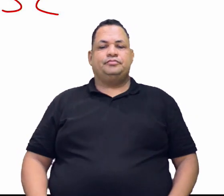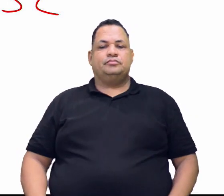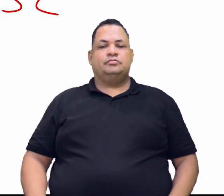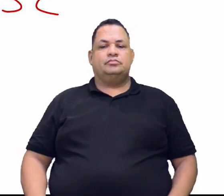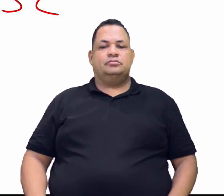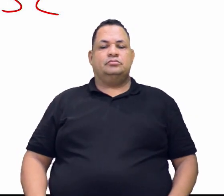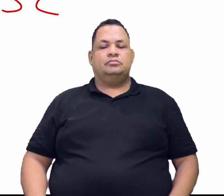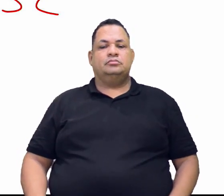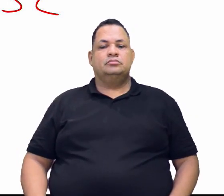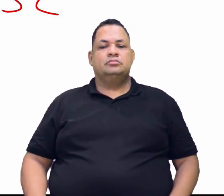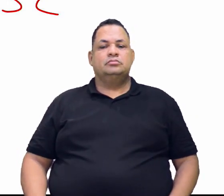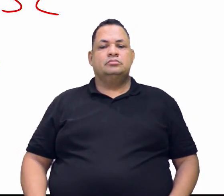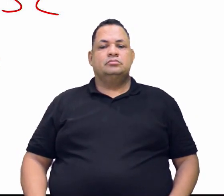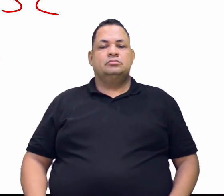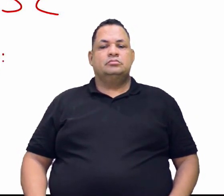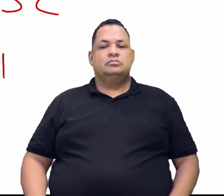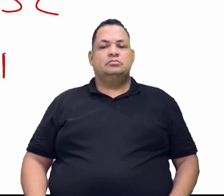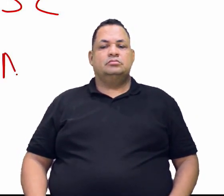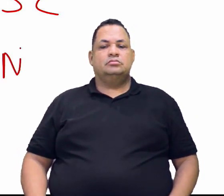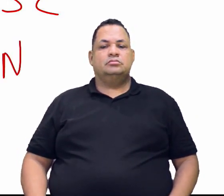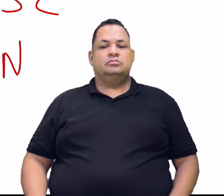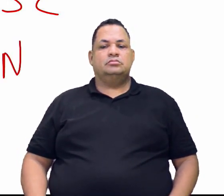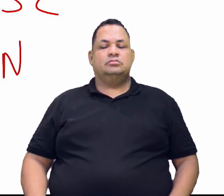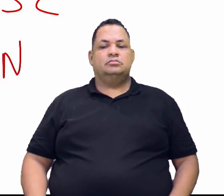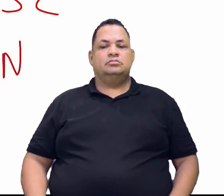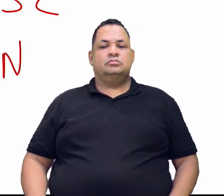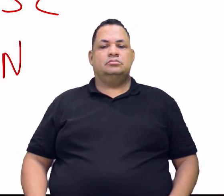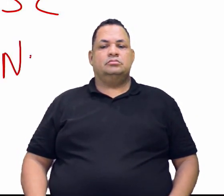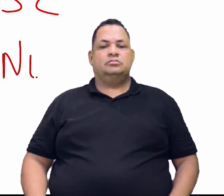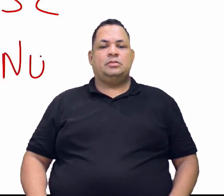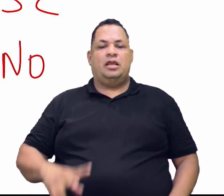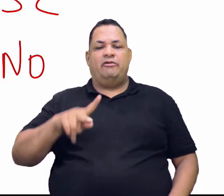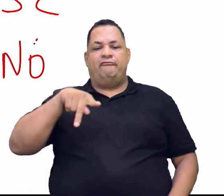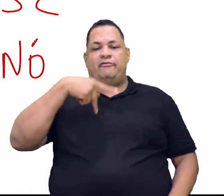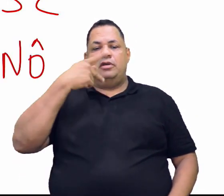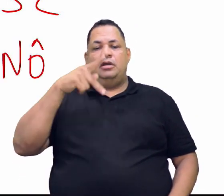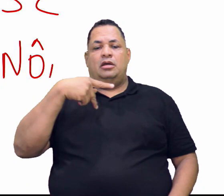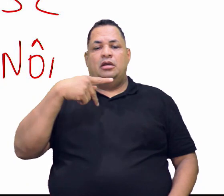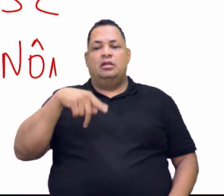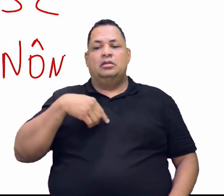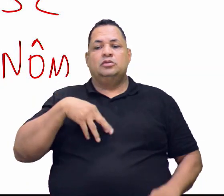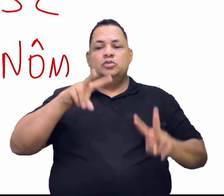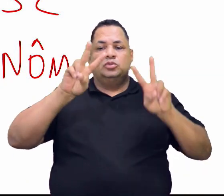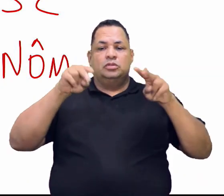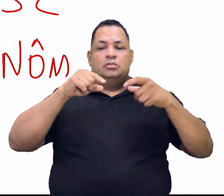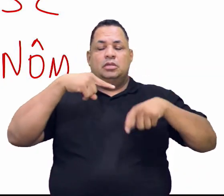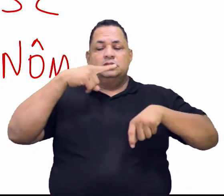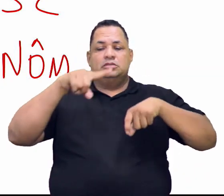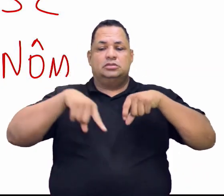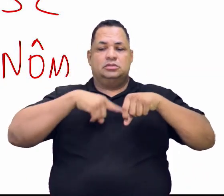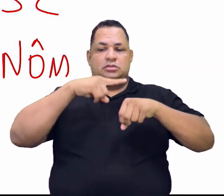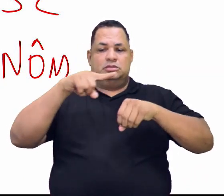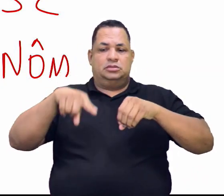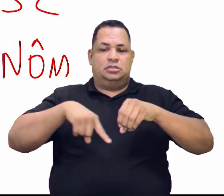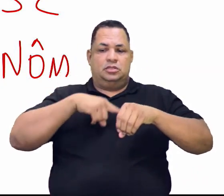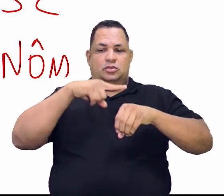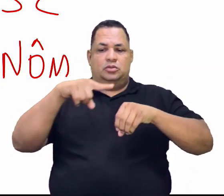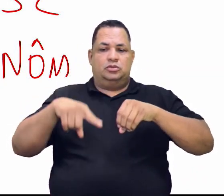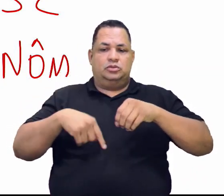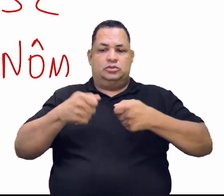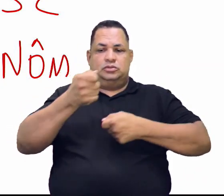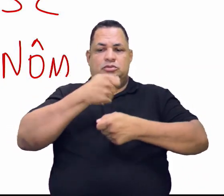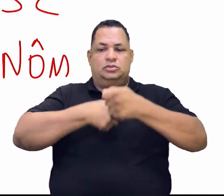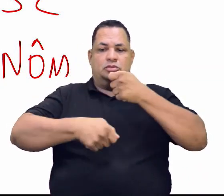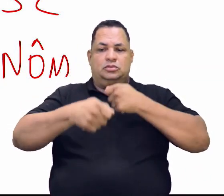vocês é o famoso assunto dos ciclos econômicos, que